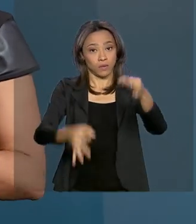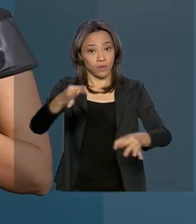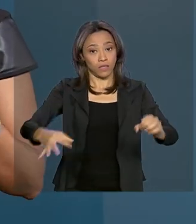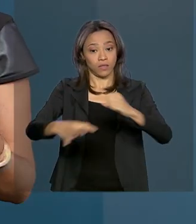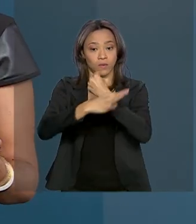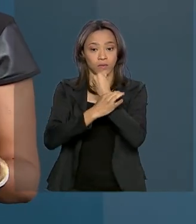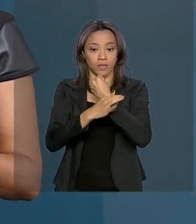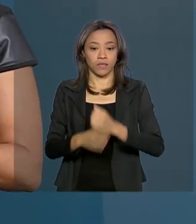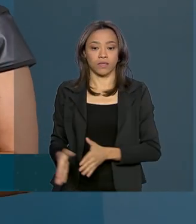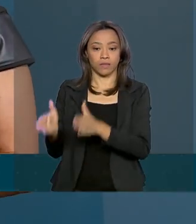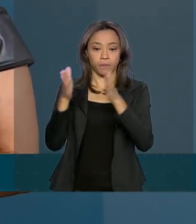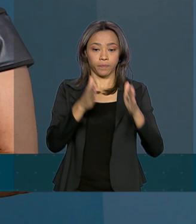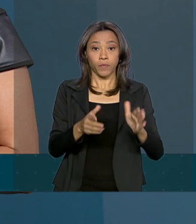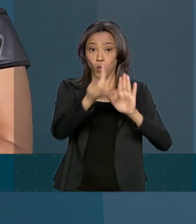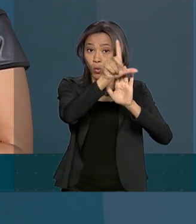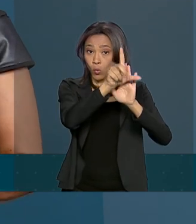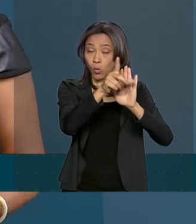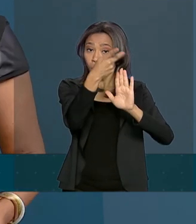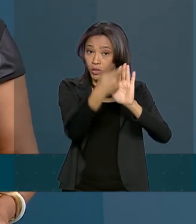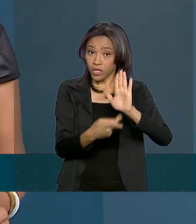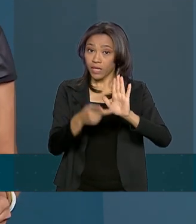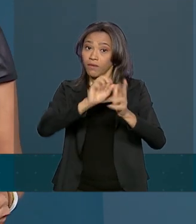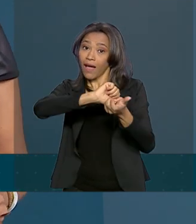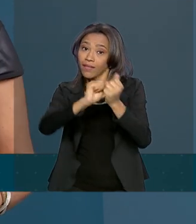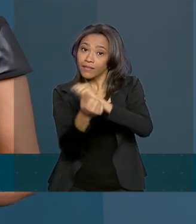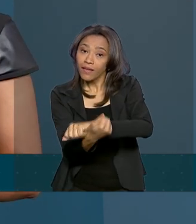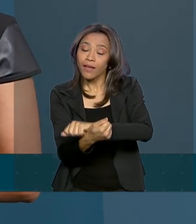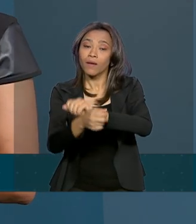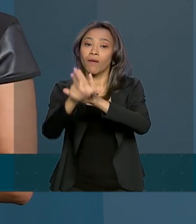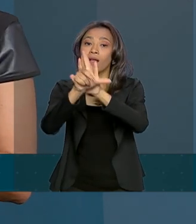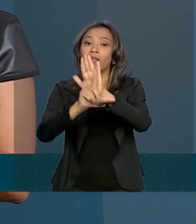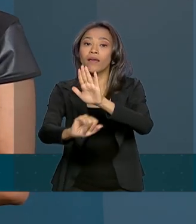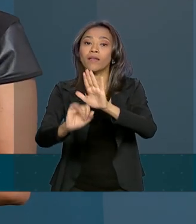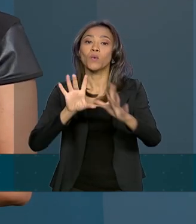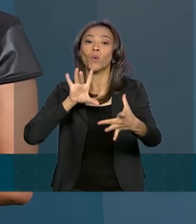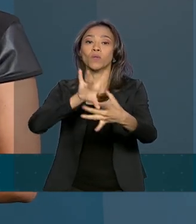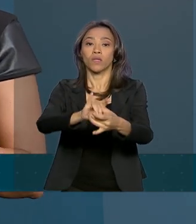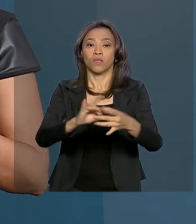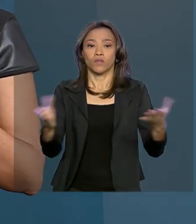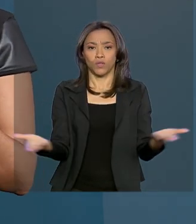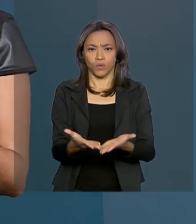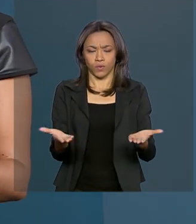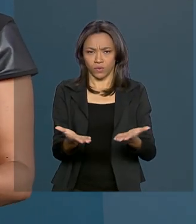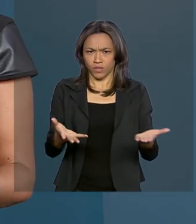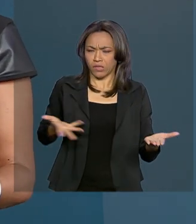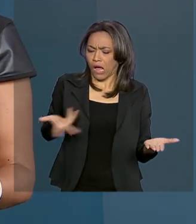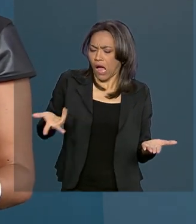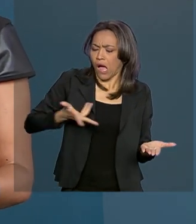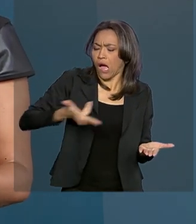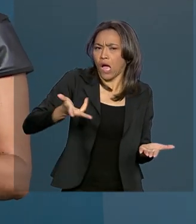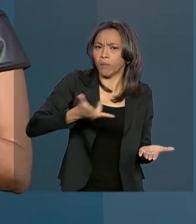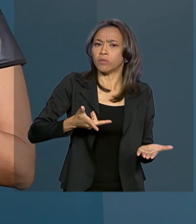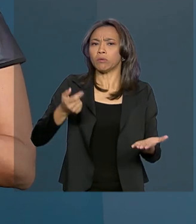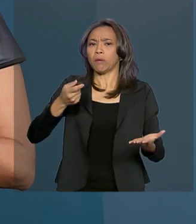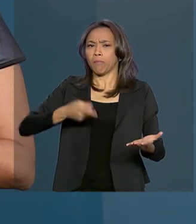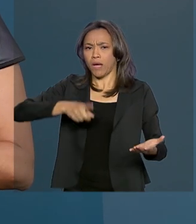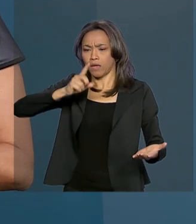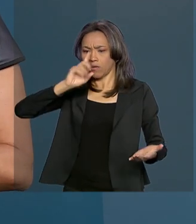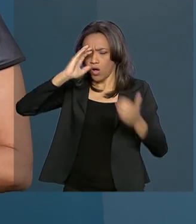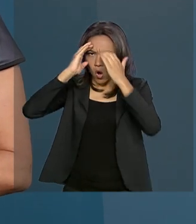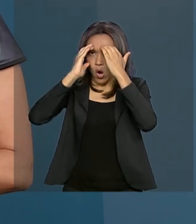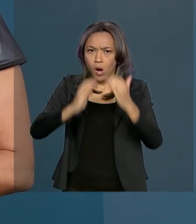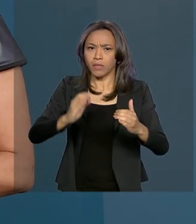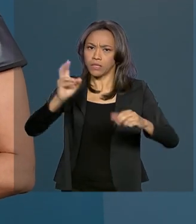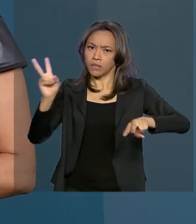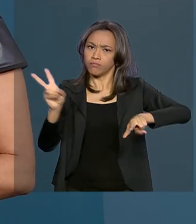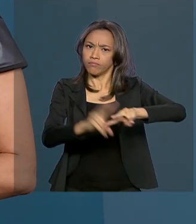projeto adequa à legislação à realidade atual, garantindo maior agilidade no cumprimento das penas, tornando o